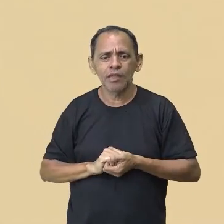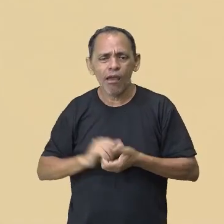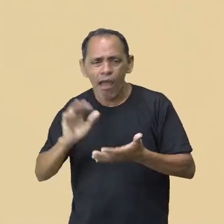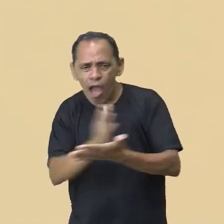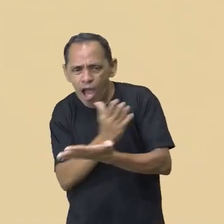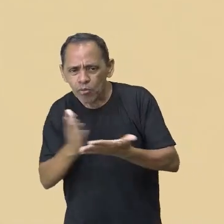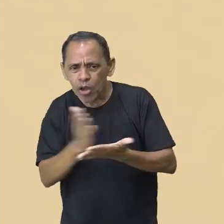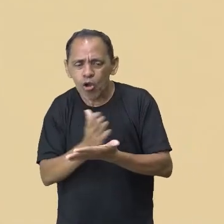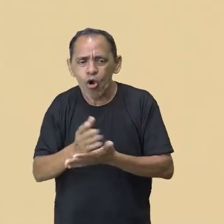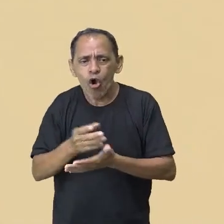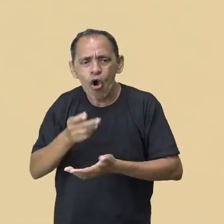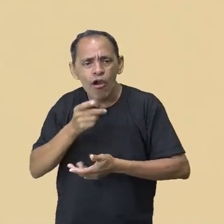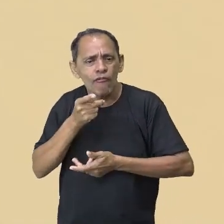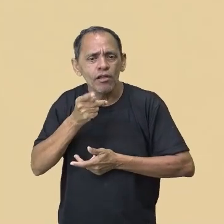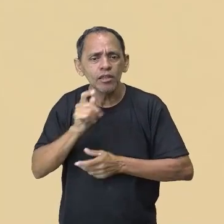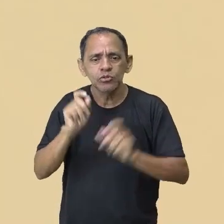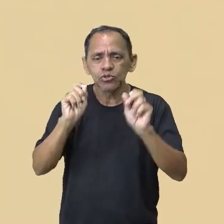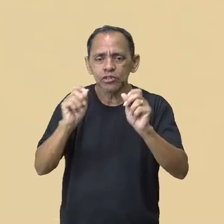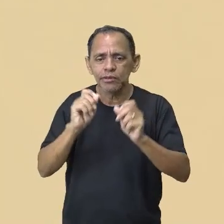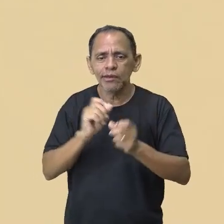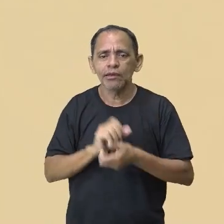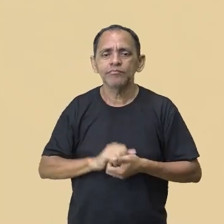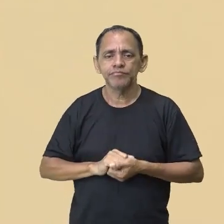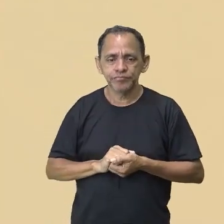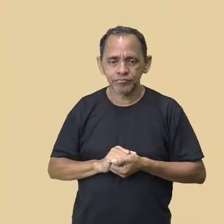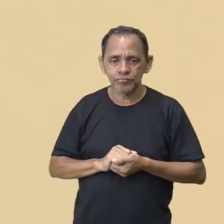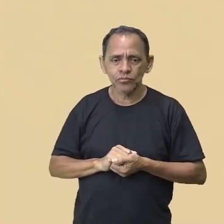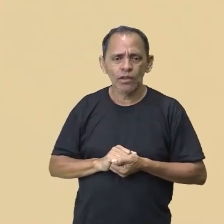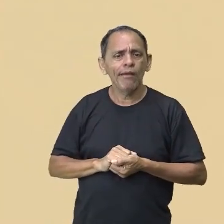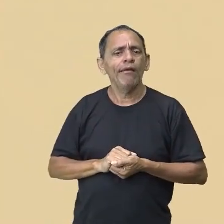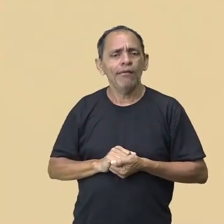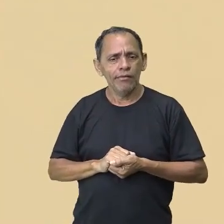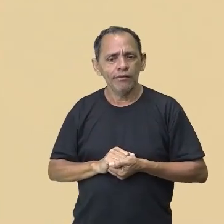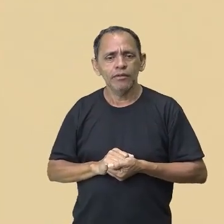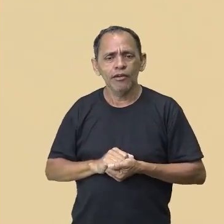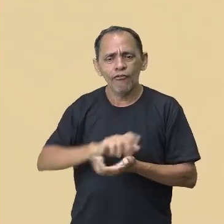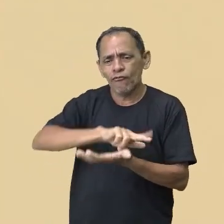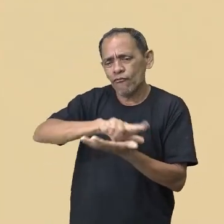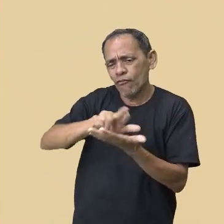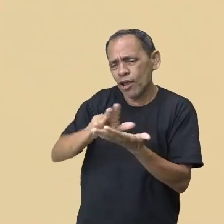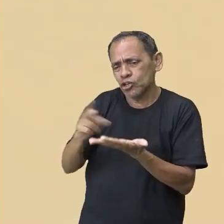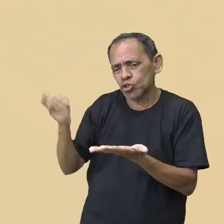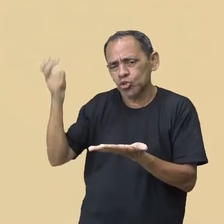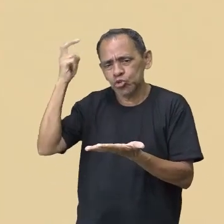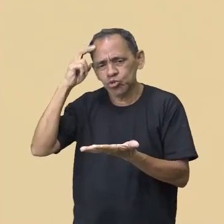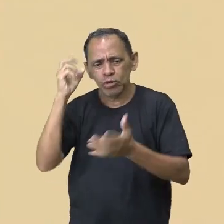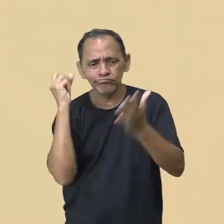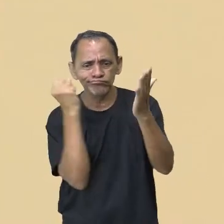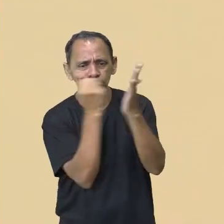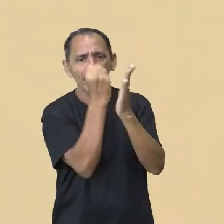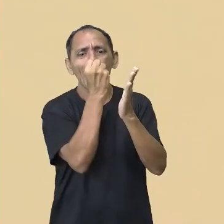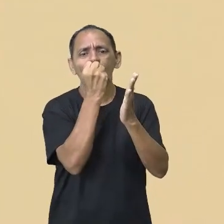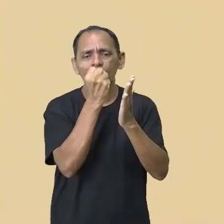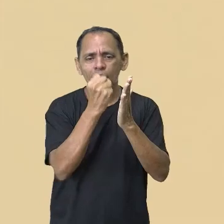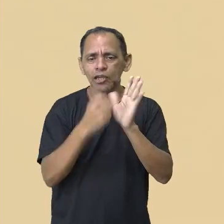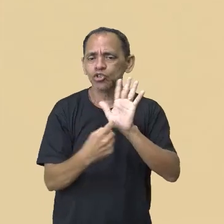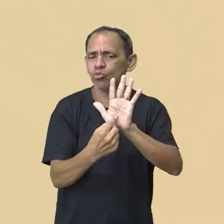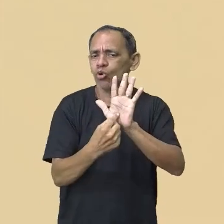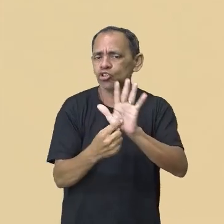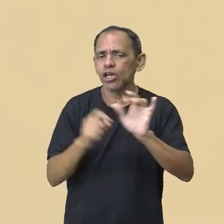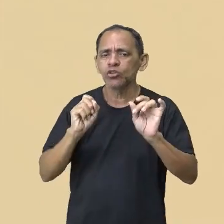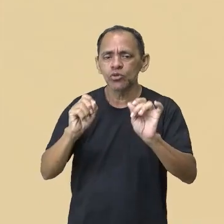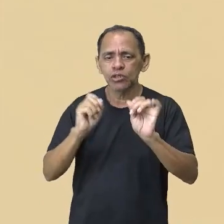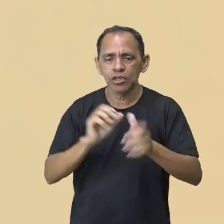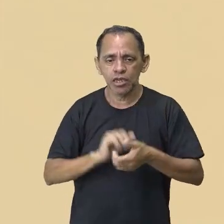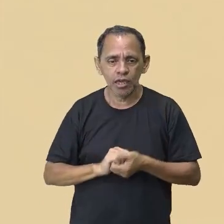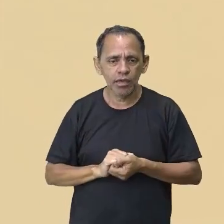quando nós falamos de interculturalidade, nós já lembramos de cultura, das marcas deixadas, daquilo que